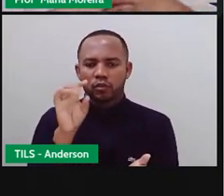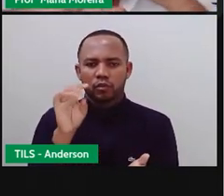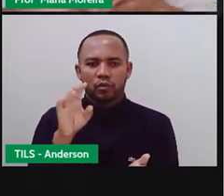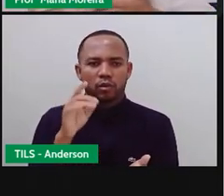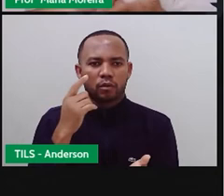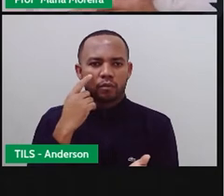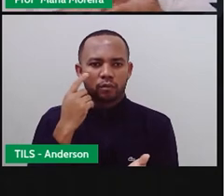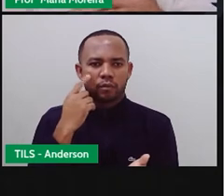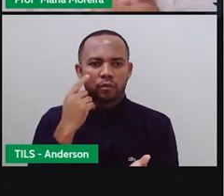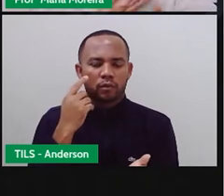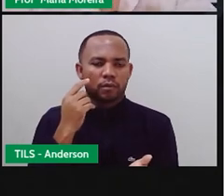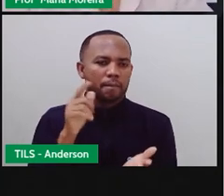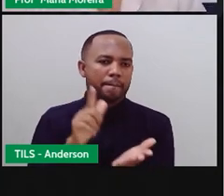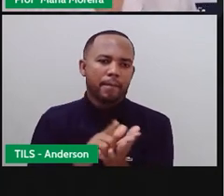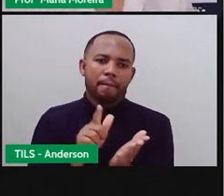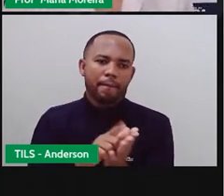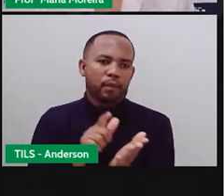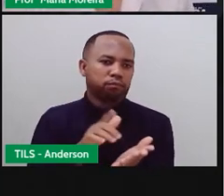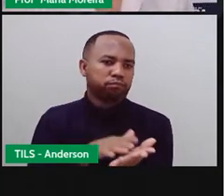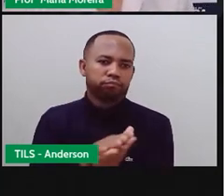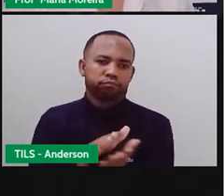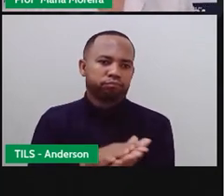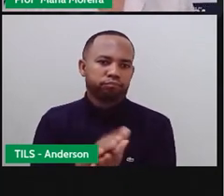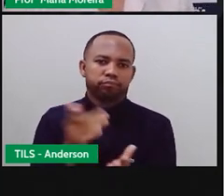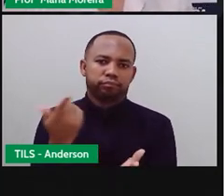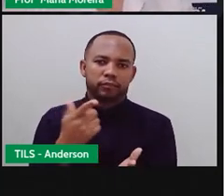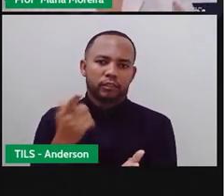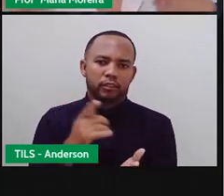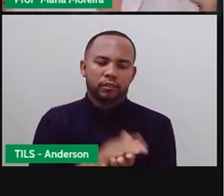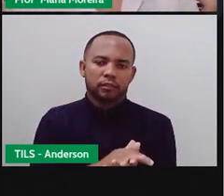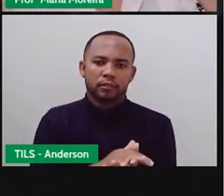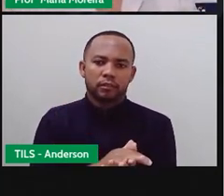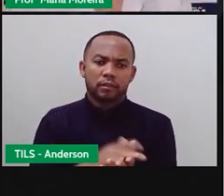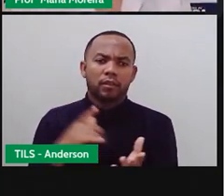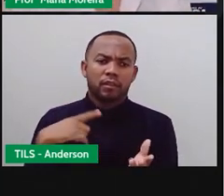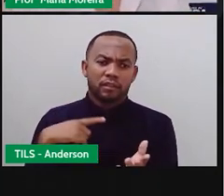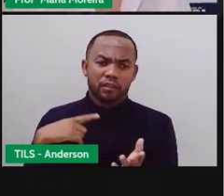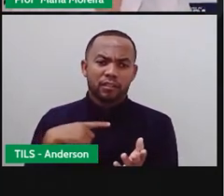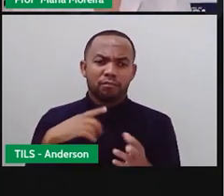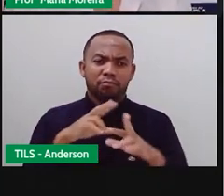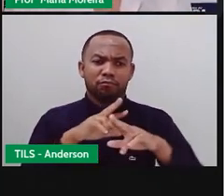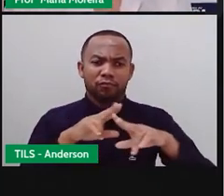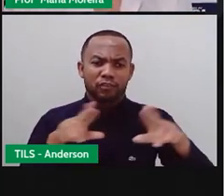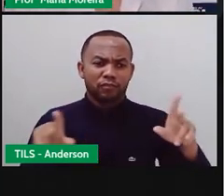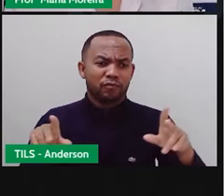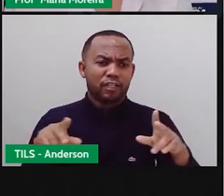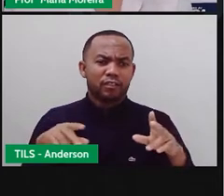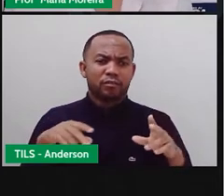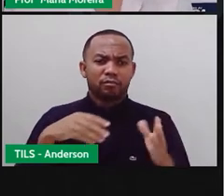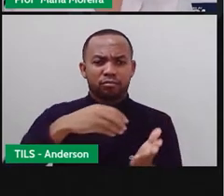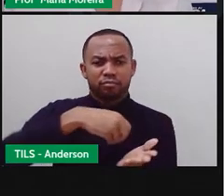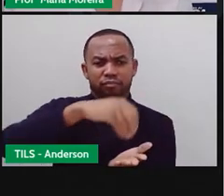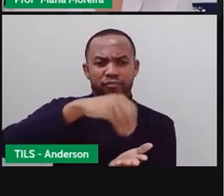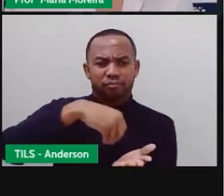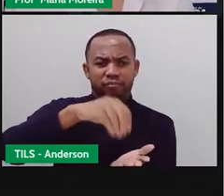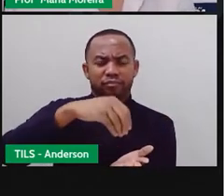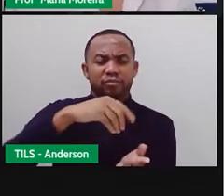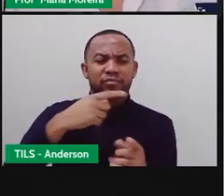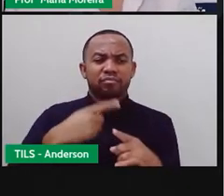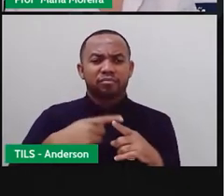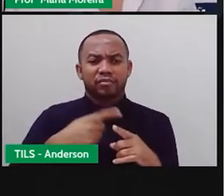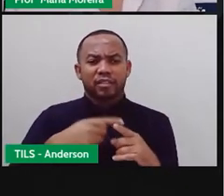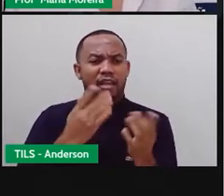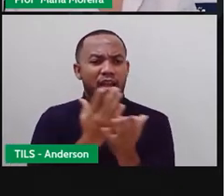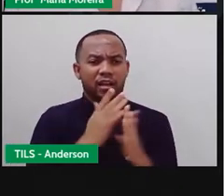seja, o papel mesmo do jornal. E isso está acontecendo com a maioria dos jornais. Por quê? Não é isso?